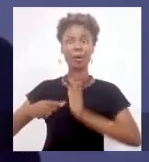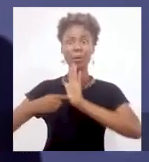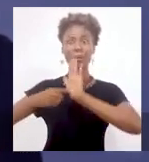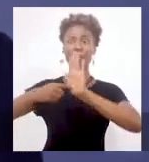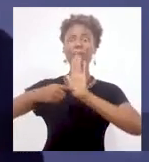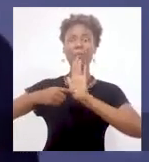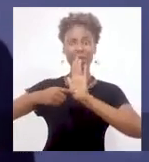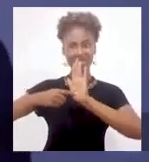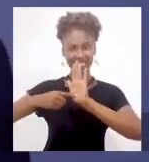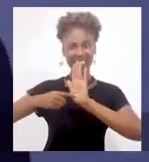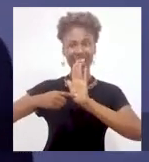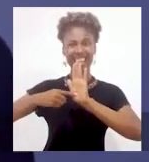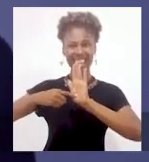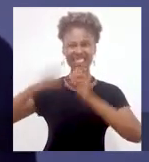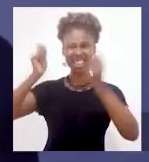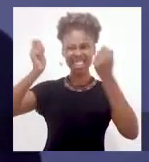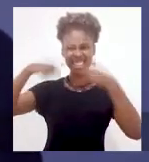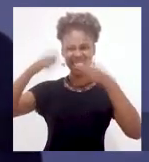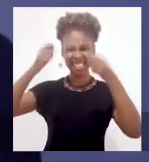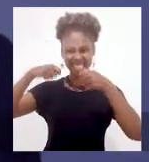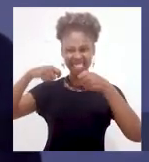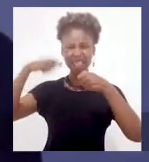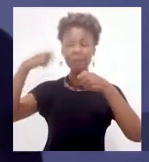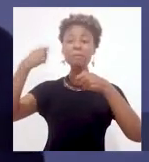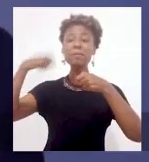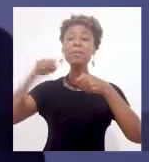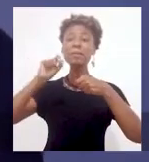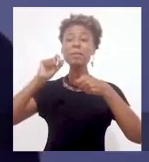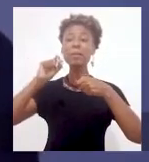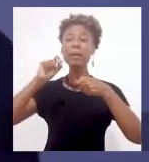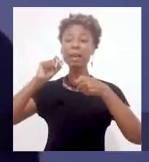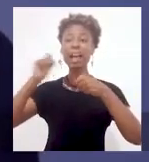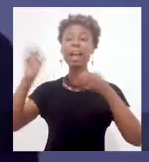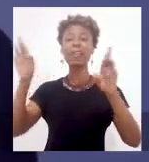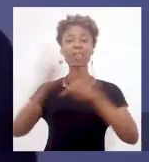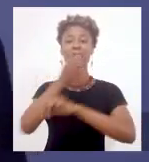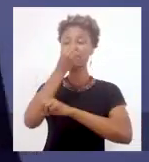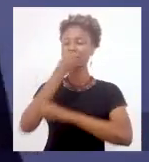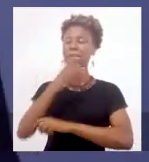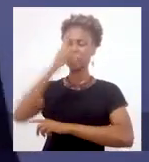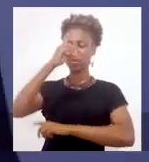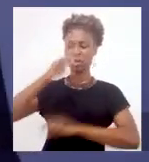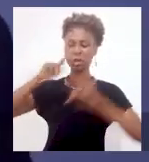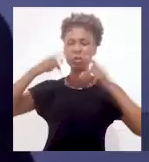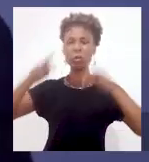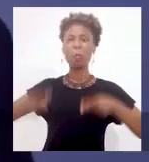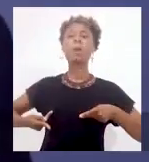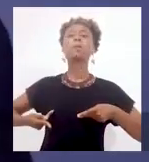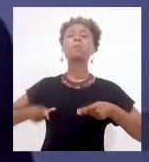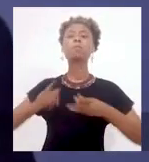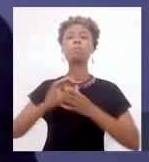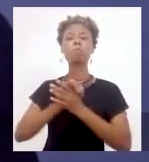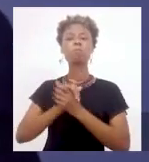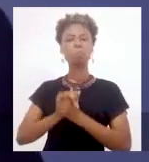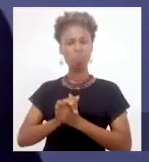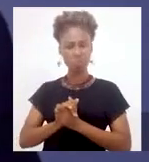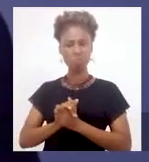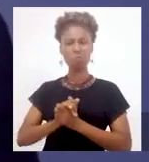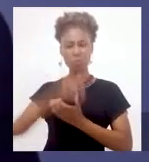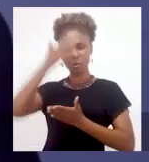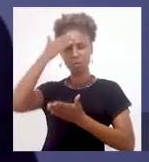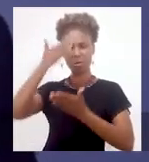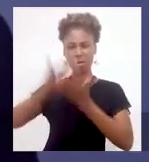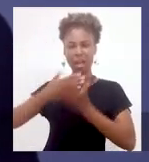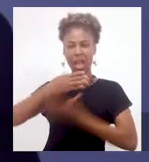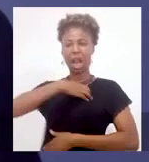Mostrando que uma política de segurança eficaz é compatível com a defesa dos direitos humanos. Tenho certeza que na